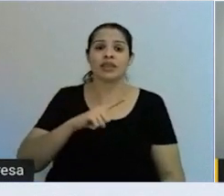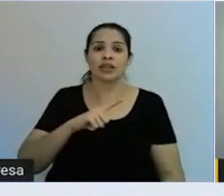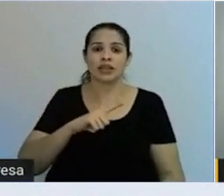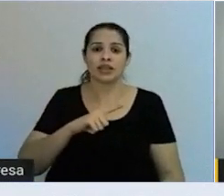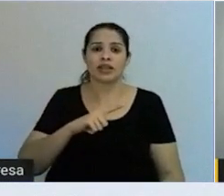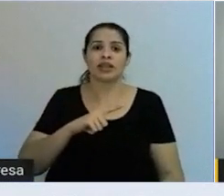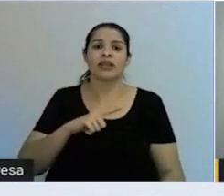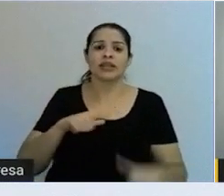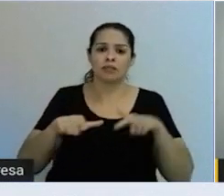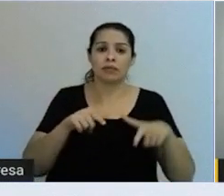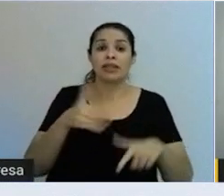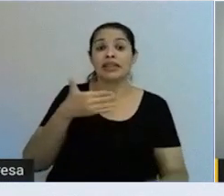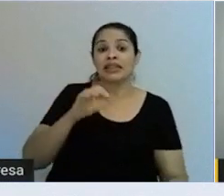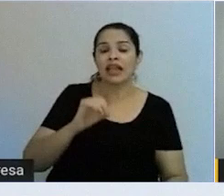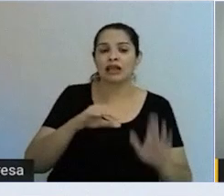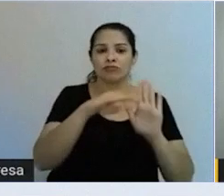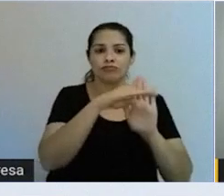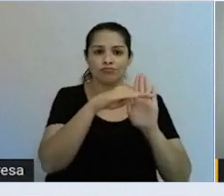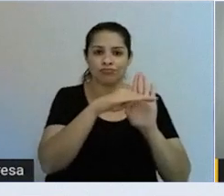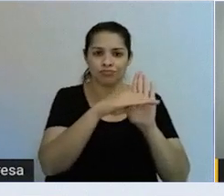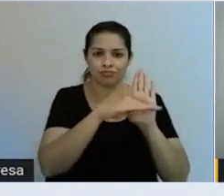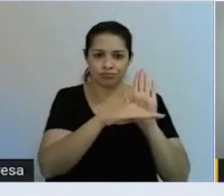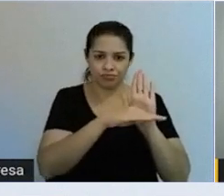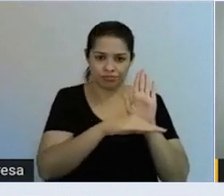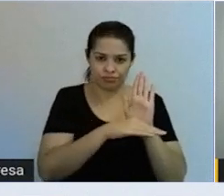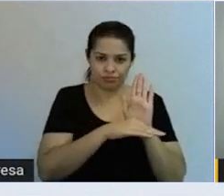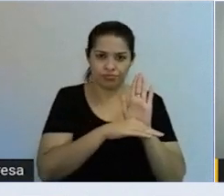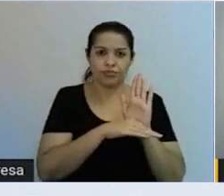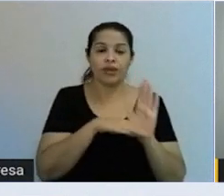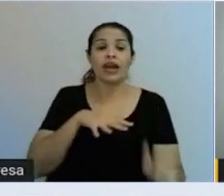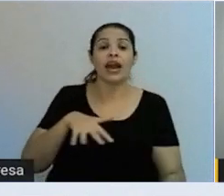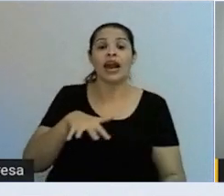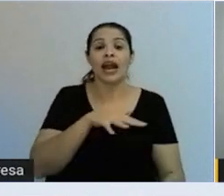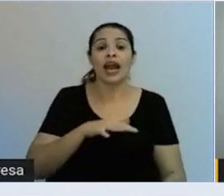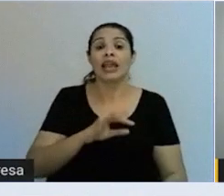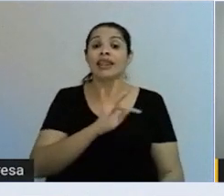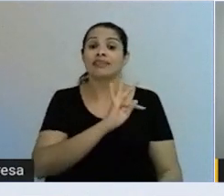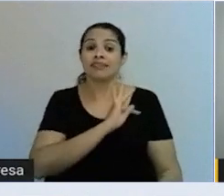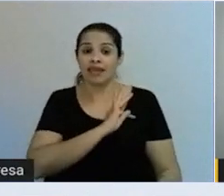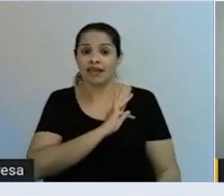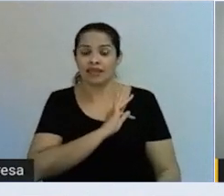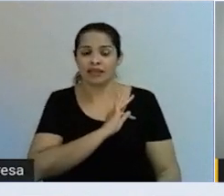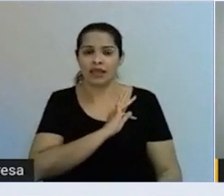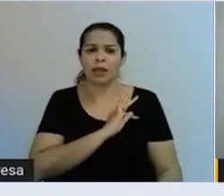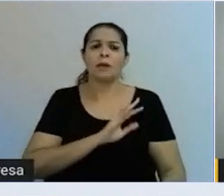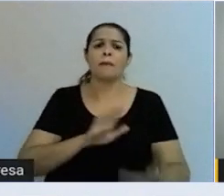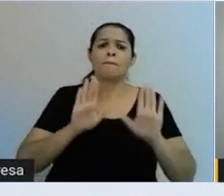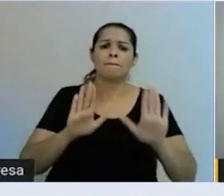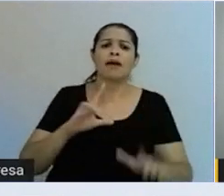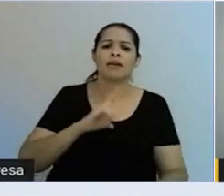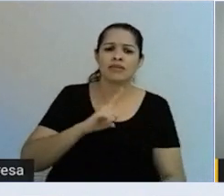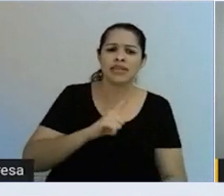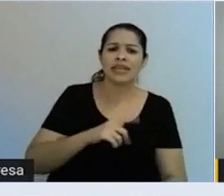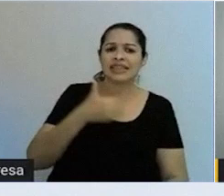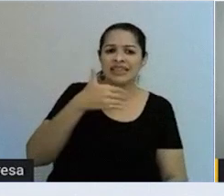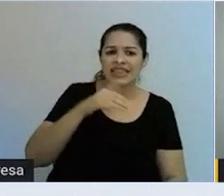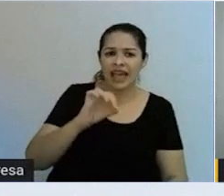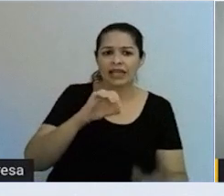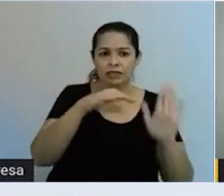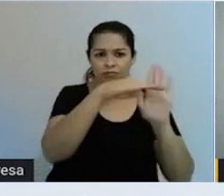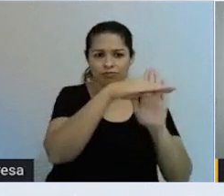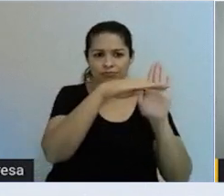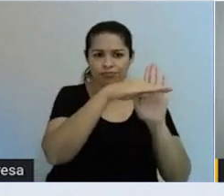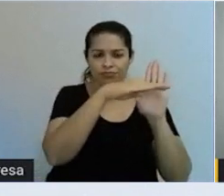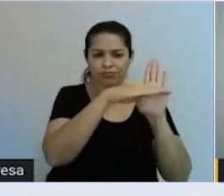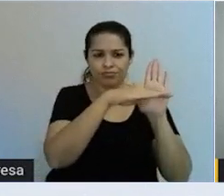gerenciais e dez pilares técnicos, mas os dez pilares técnicos, salvo